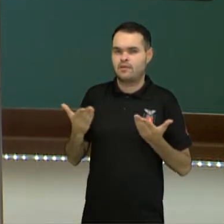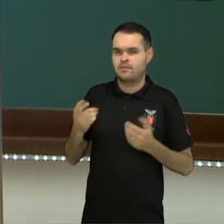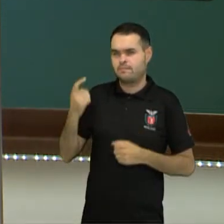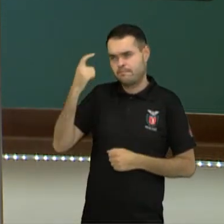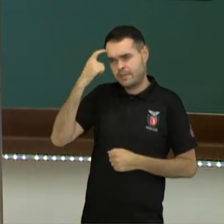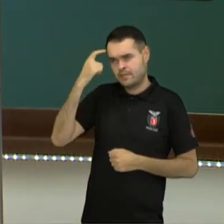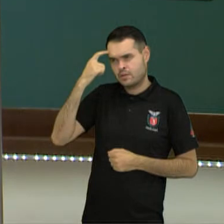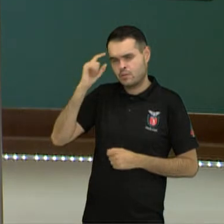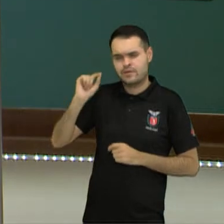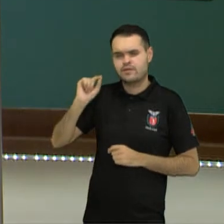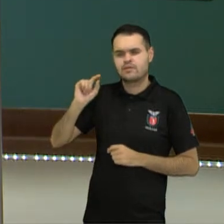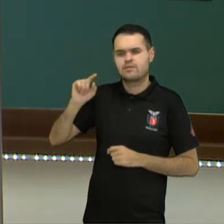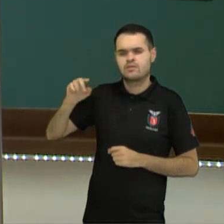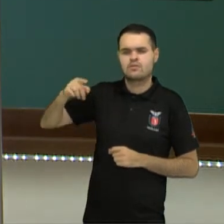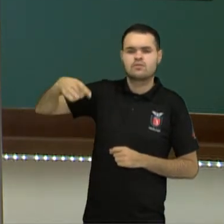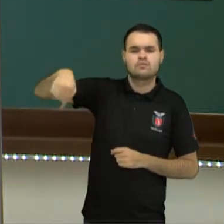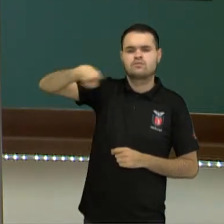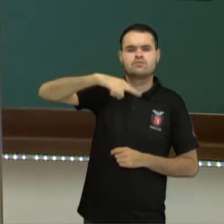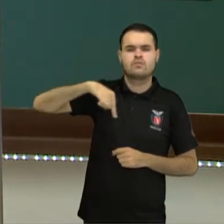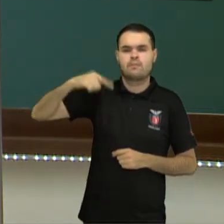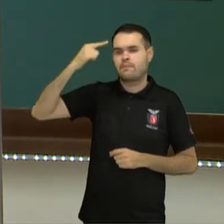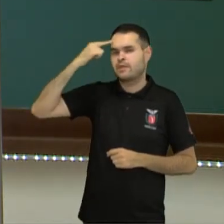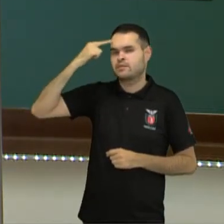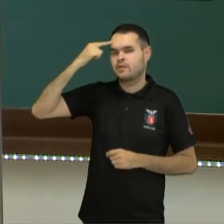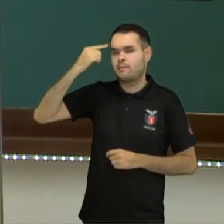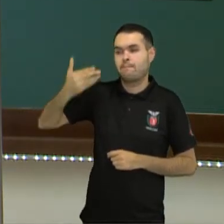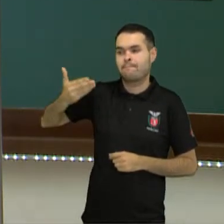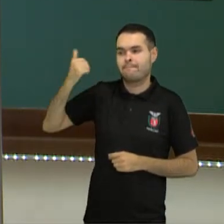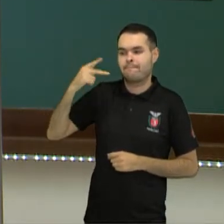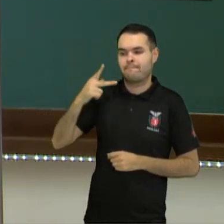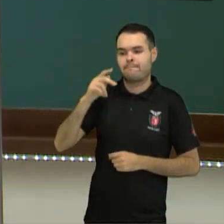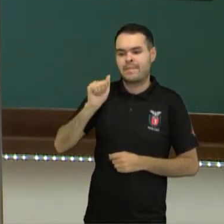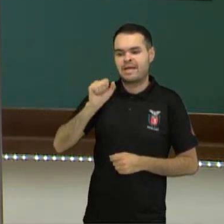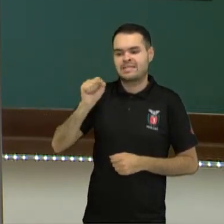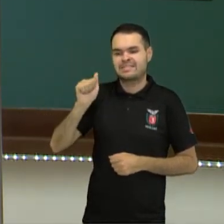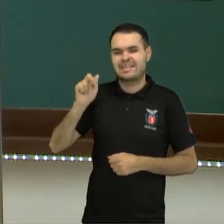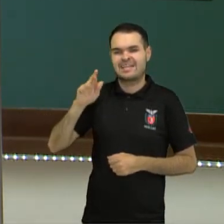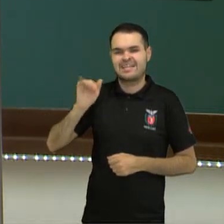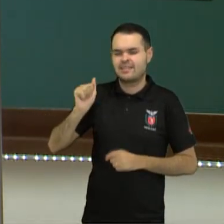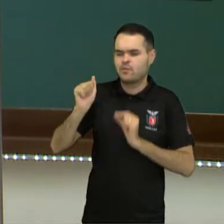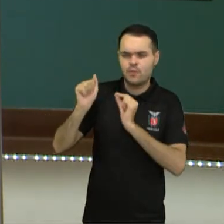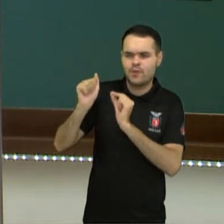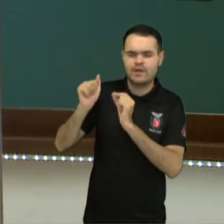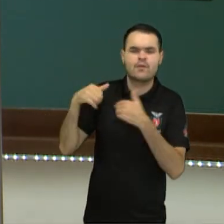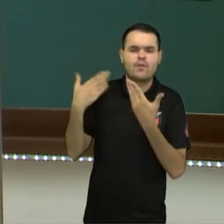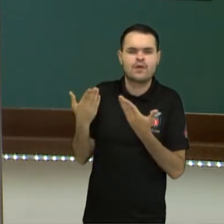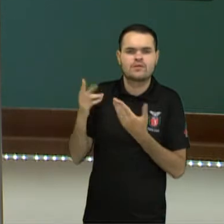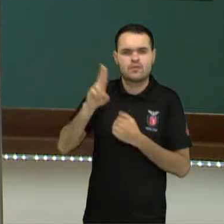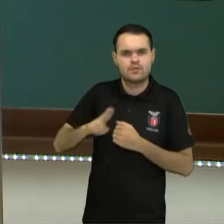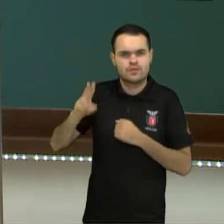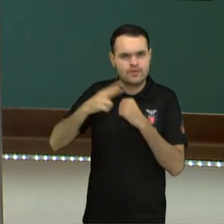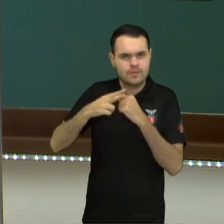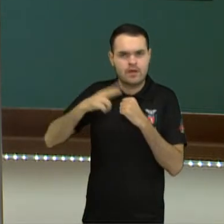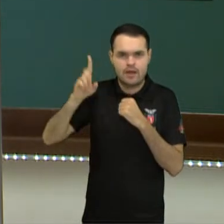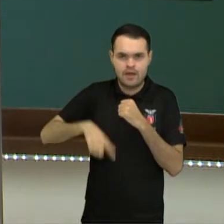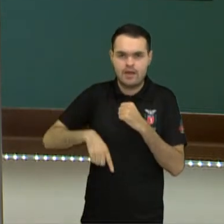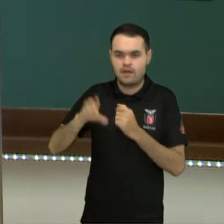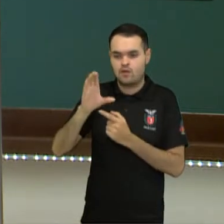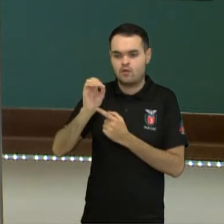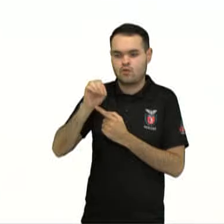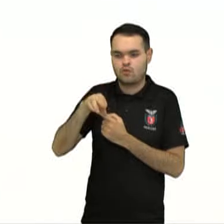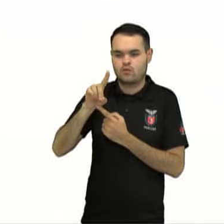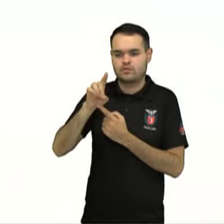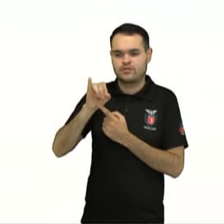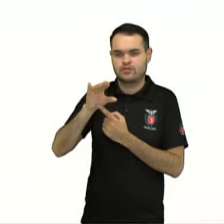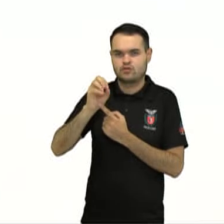que passaria com nós, vamos pensar no verbo passaria. Quando que usamos esse verbo? É o condicional simples.